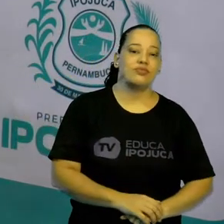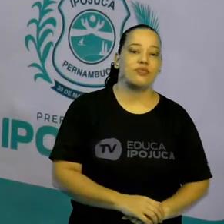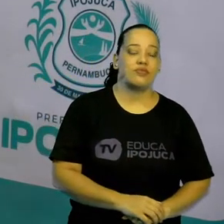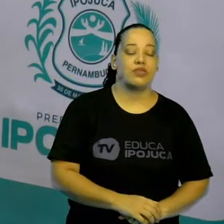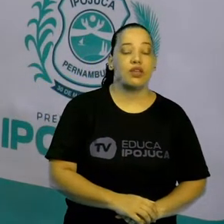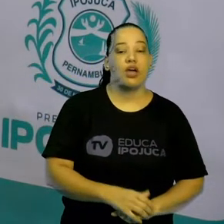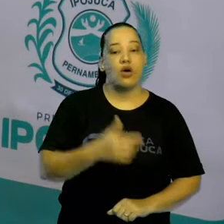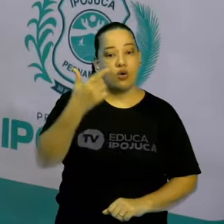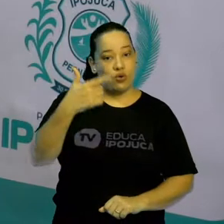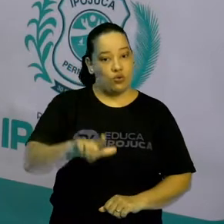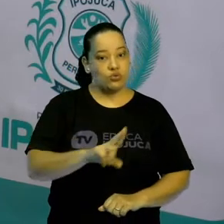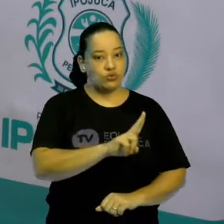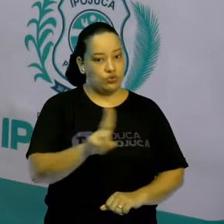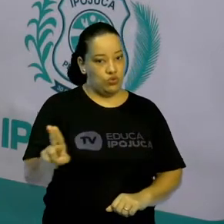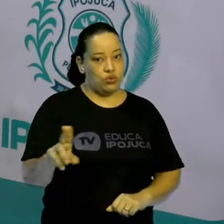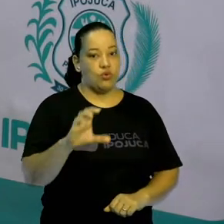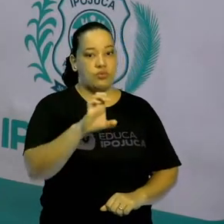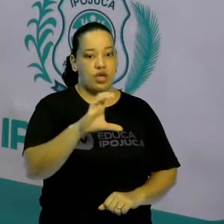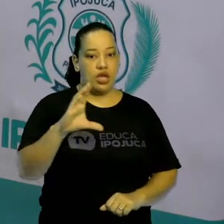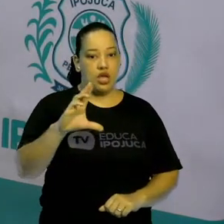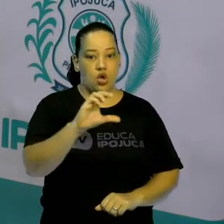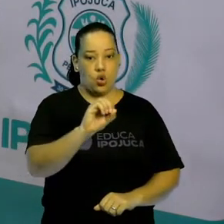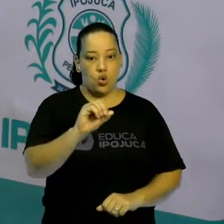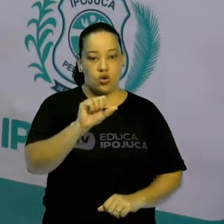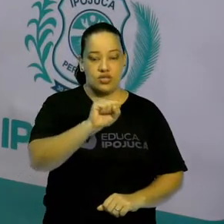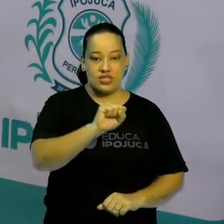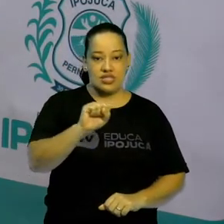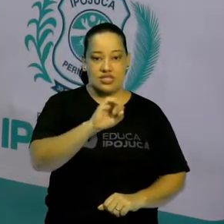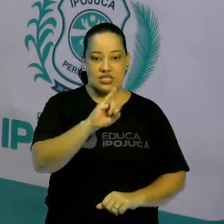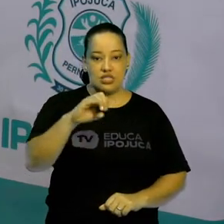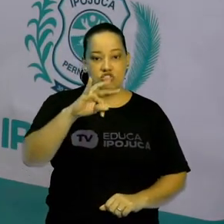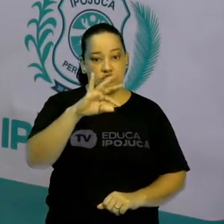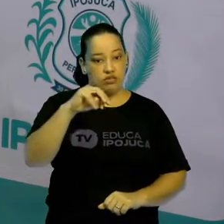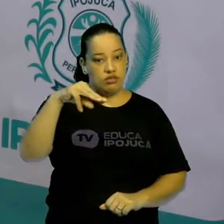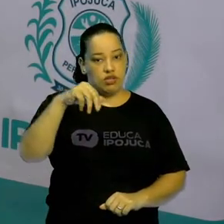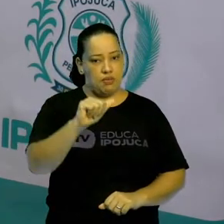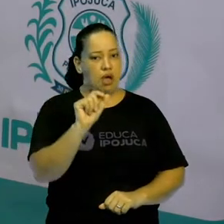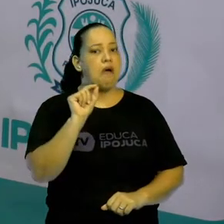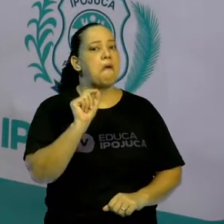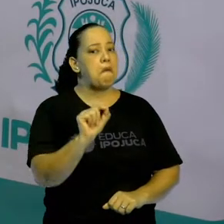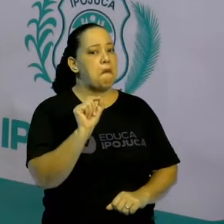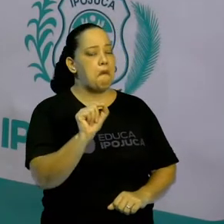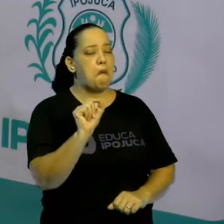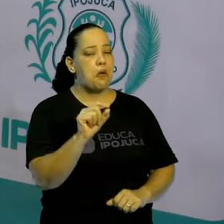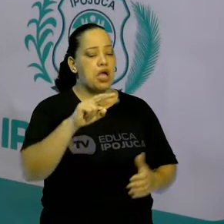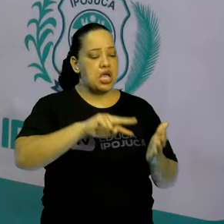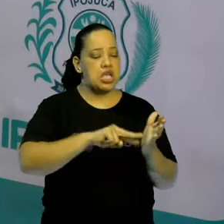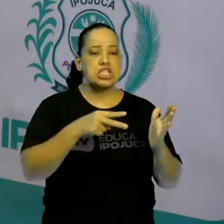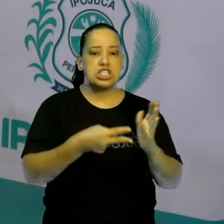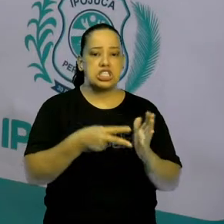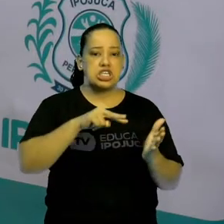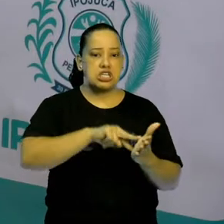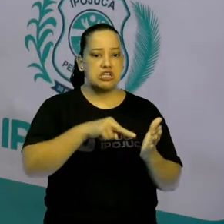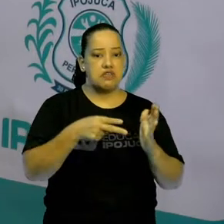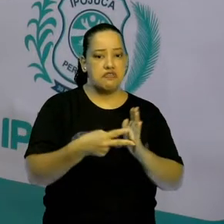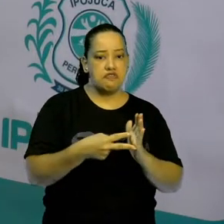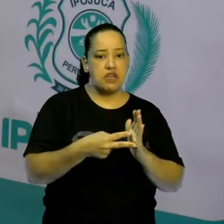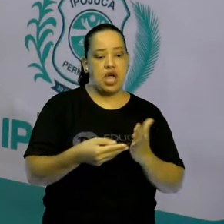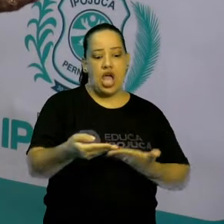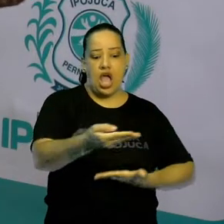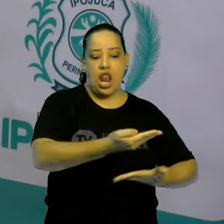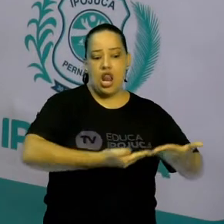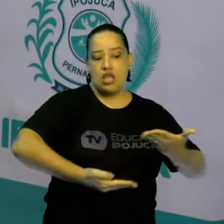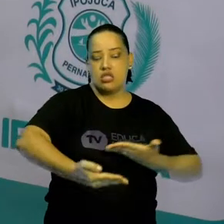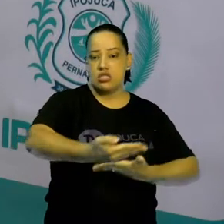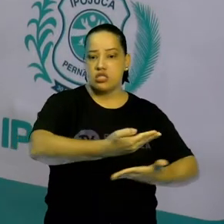Já ecossistema é a relação entre os fatores bióticos e